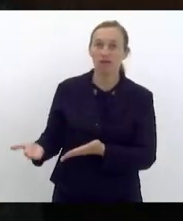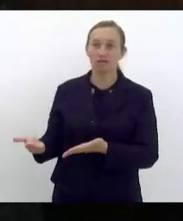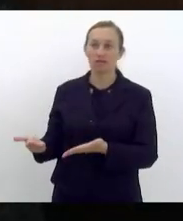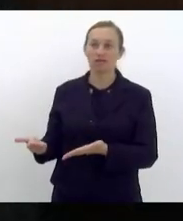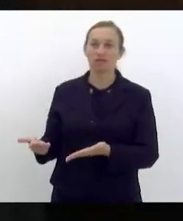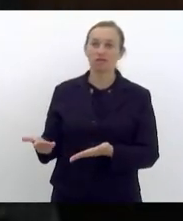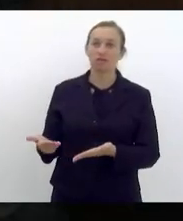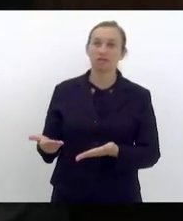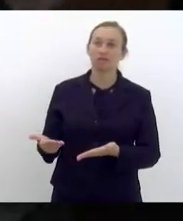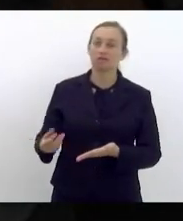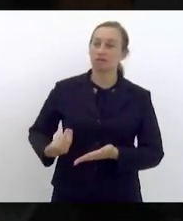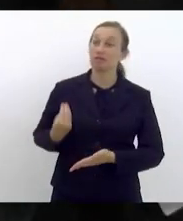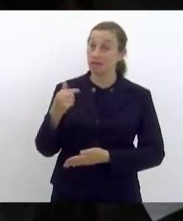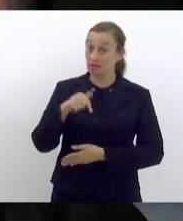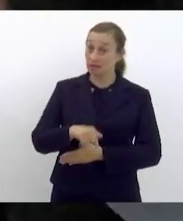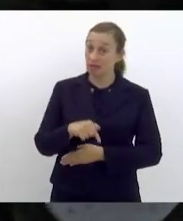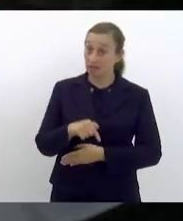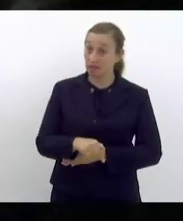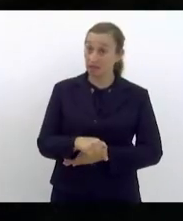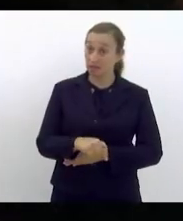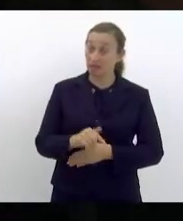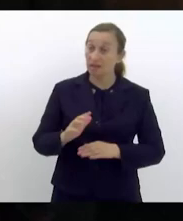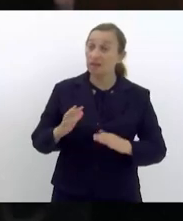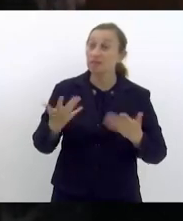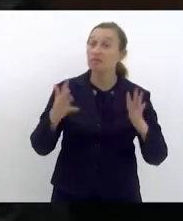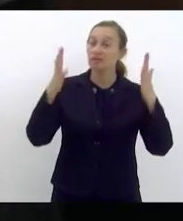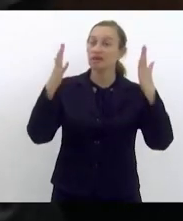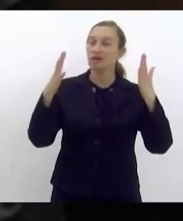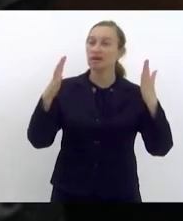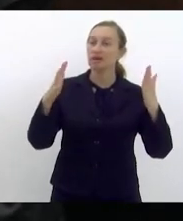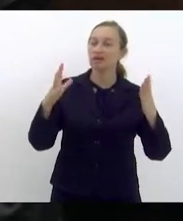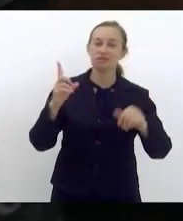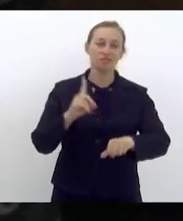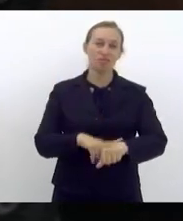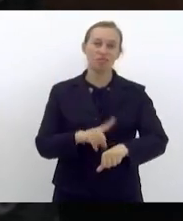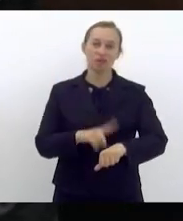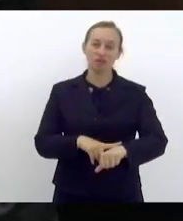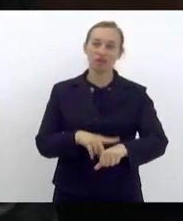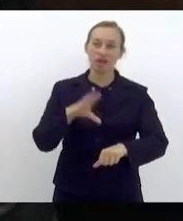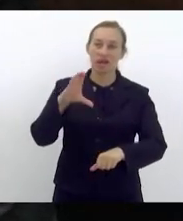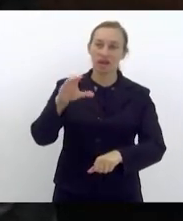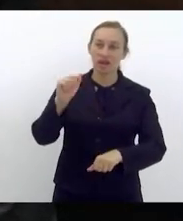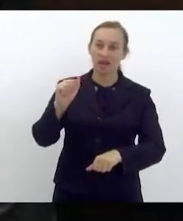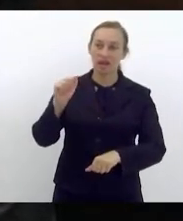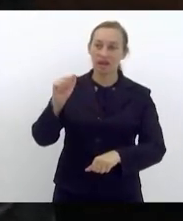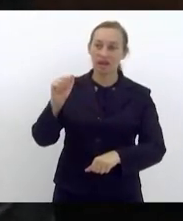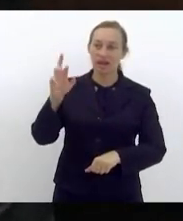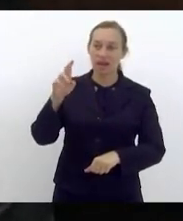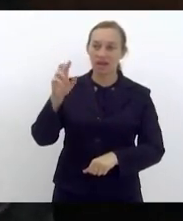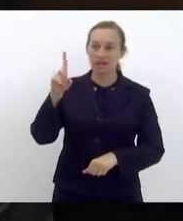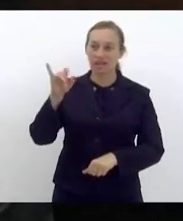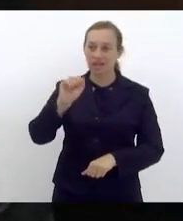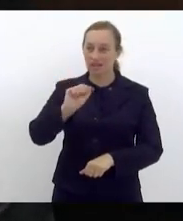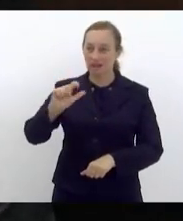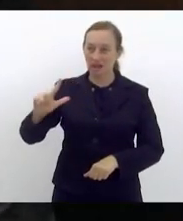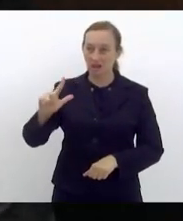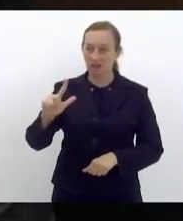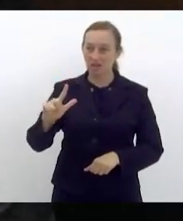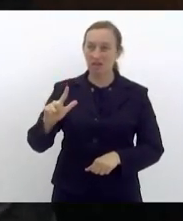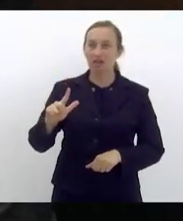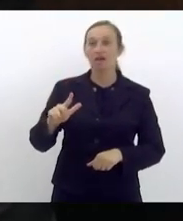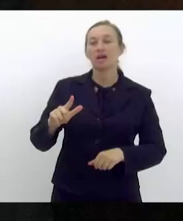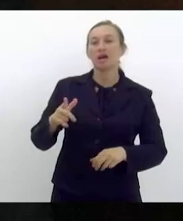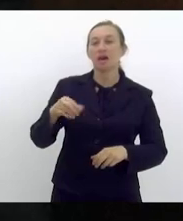estar aqui, para celebrar este momento com o cardeal Dom Arani, que será uma missa de Páscoa.